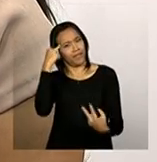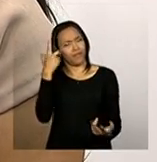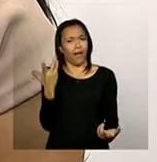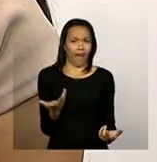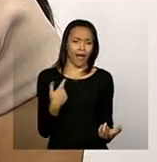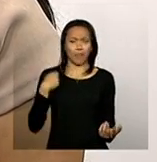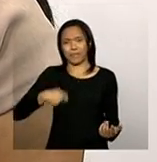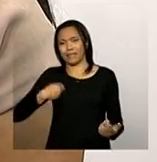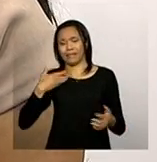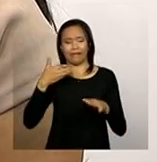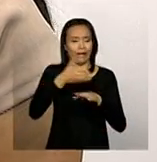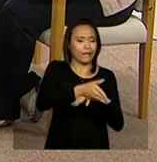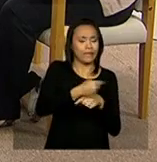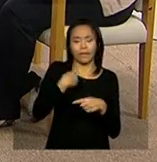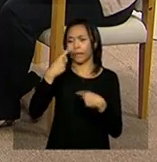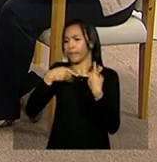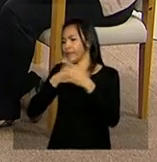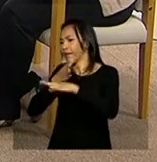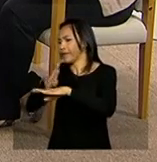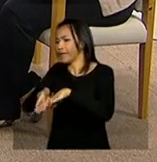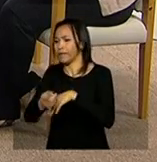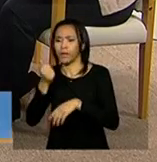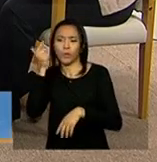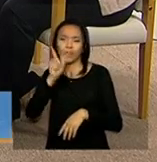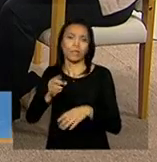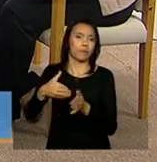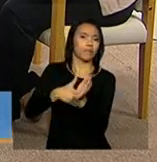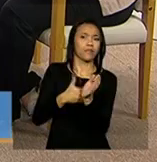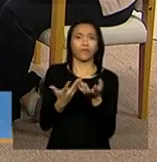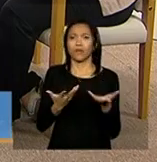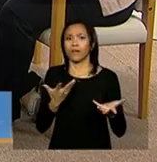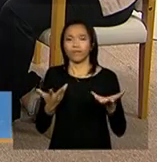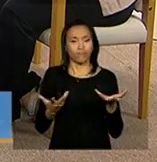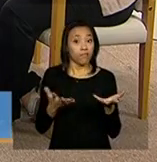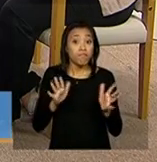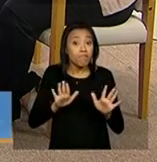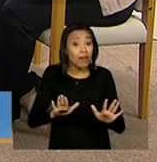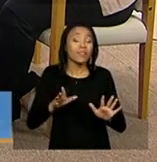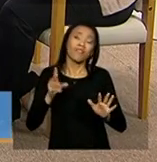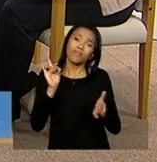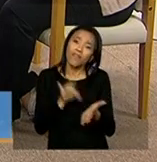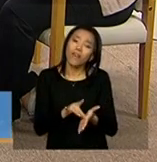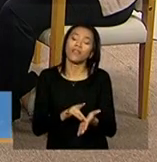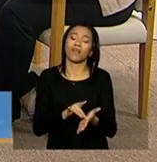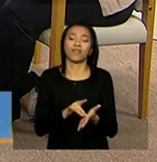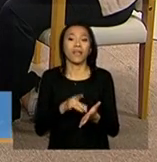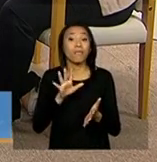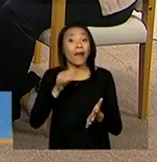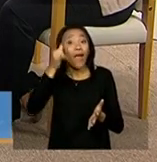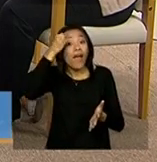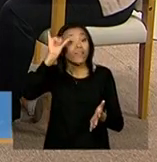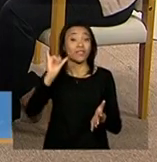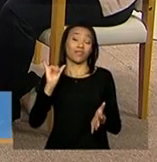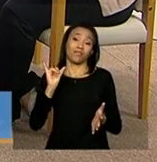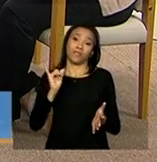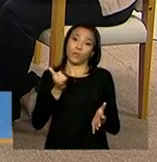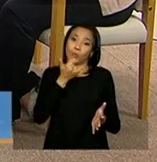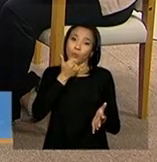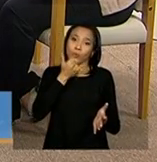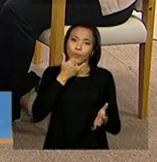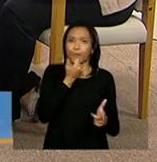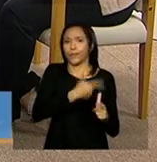eu tenho que entrar aqui, entrar ali para gerar uma senha, mas na verdade isso é para a gente se precaver, se prevenir